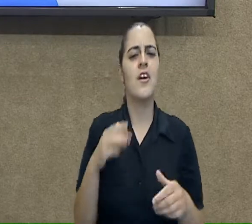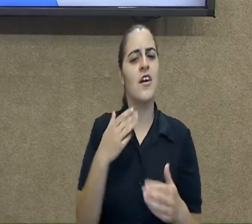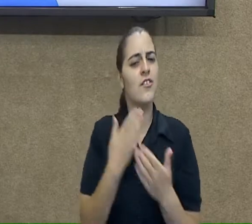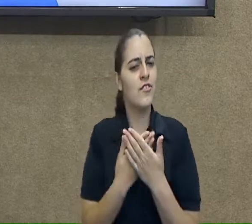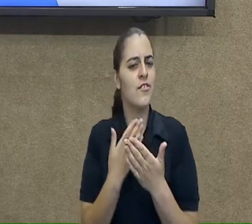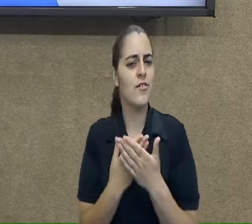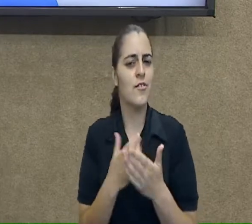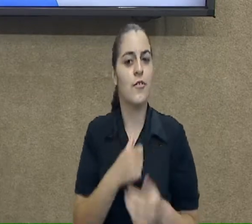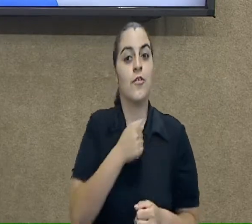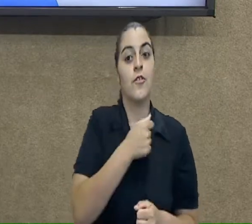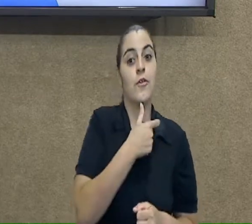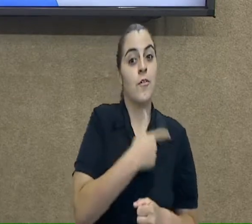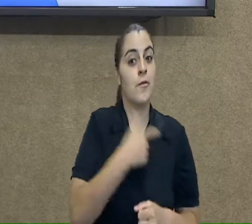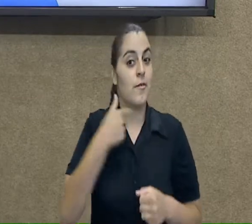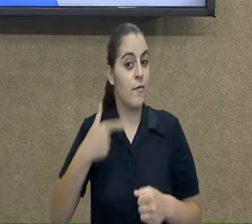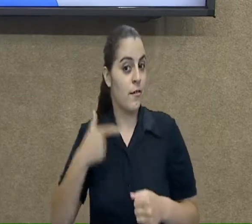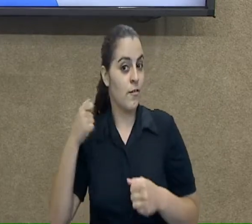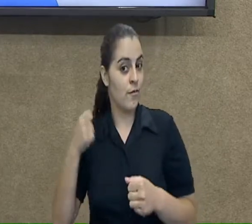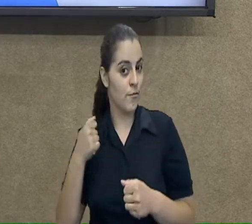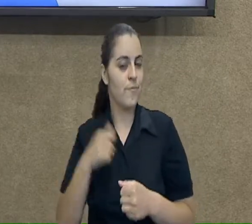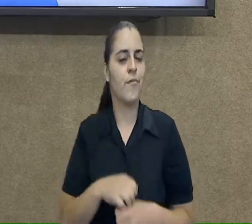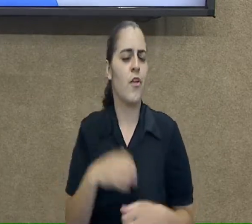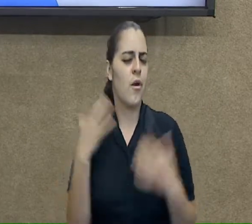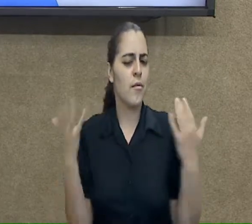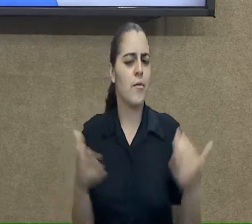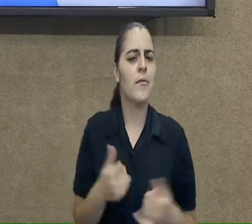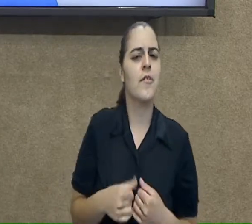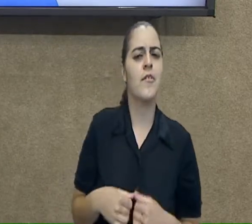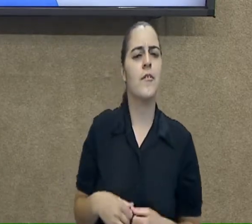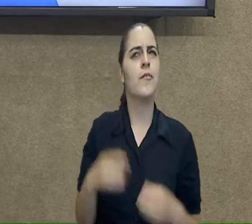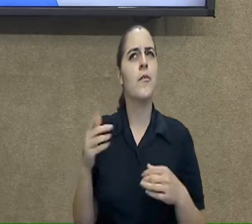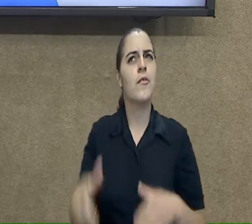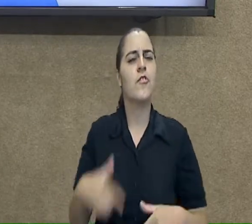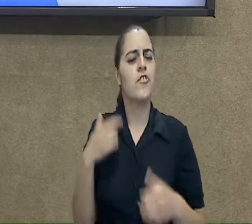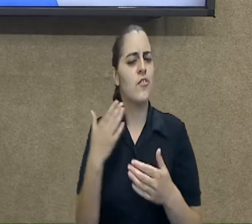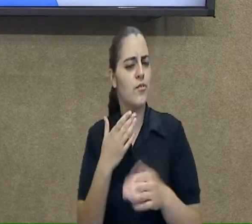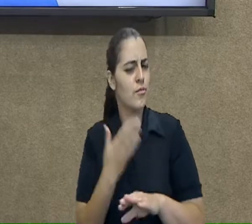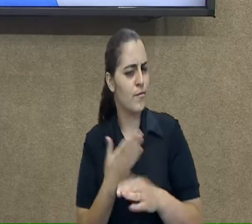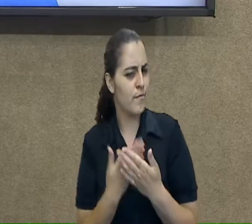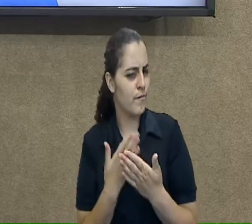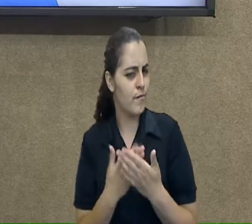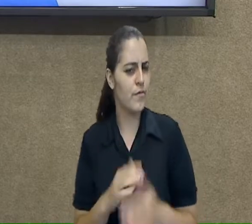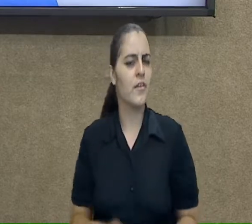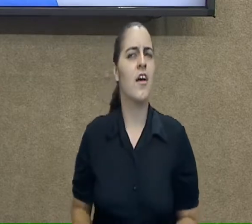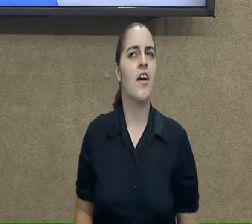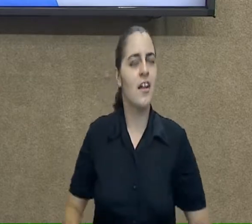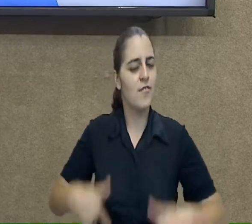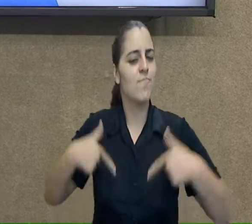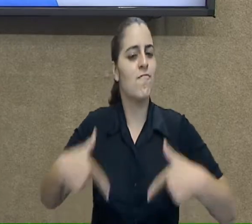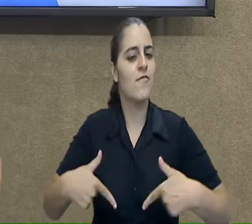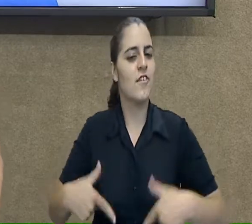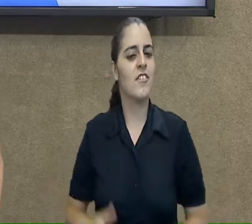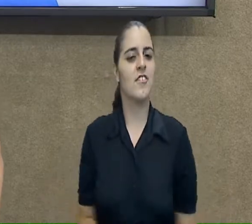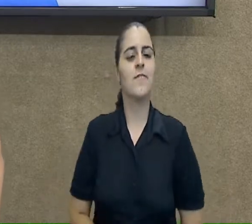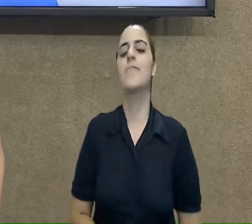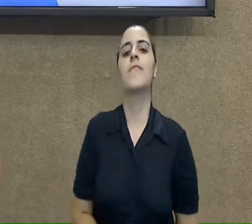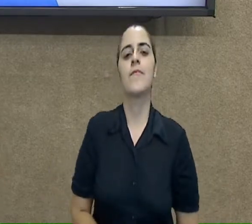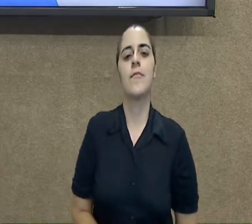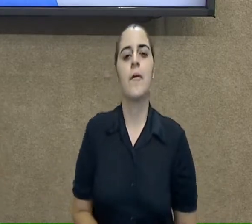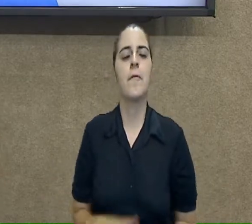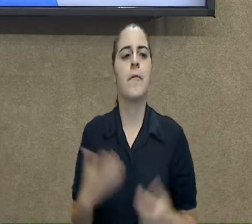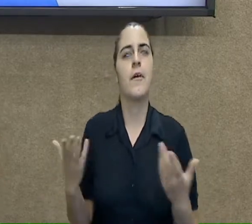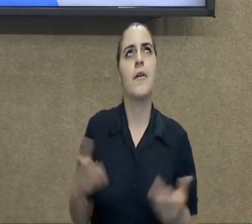2021 com aquela mesma proposta de estudantes animados e compromissados.